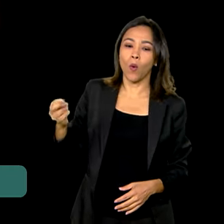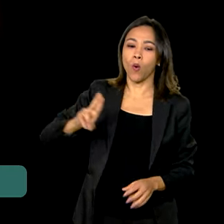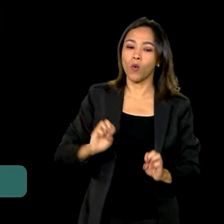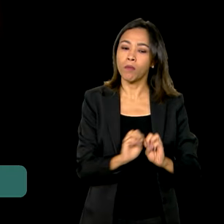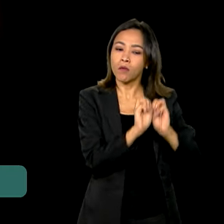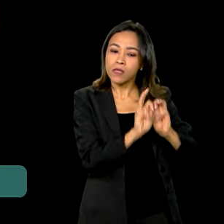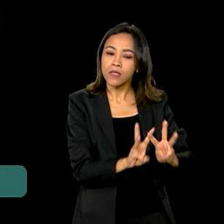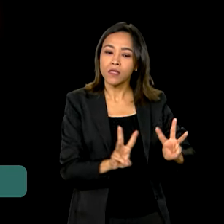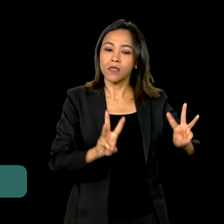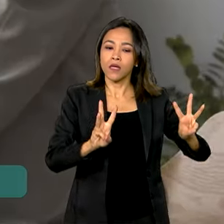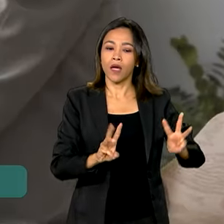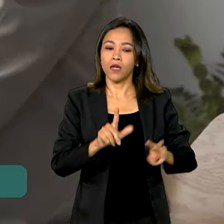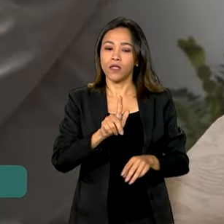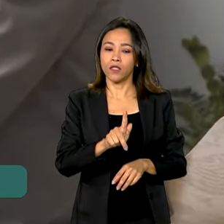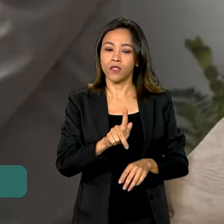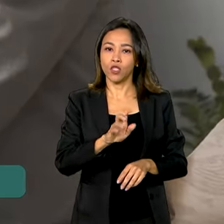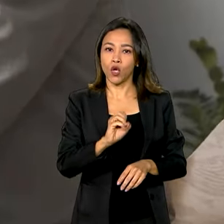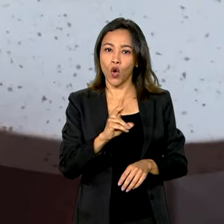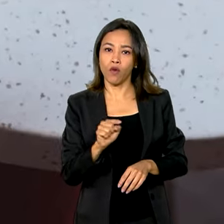barra falabr.